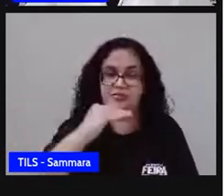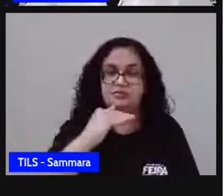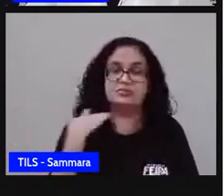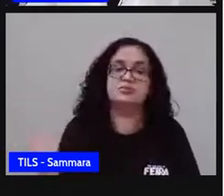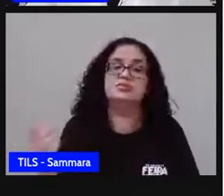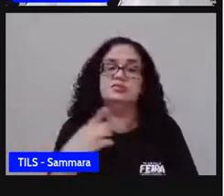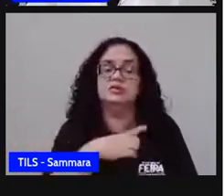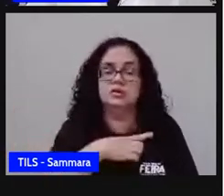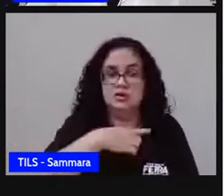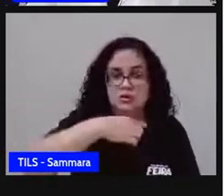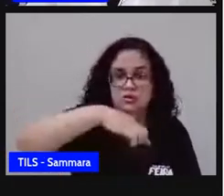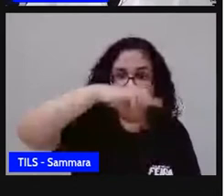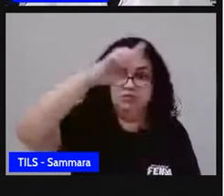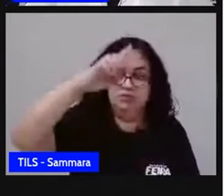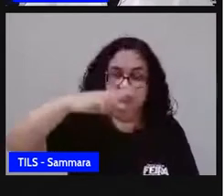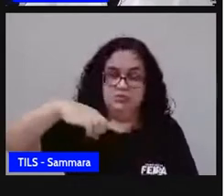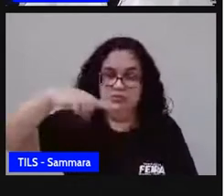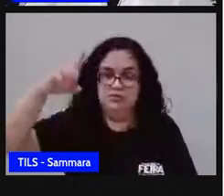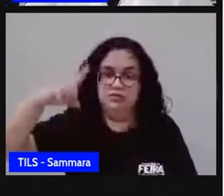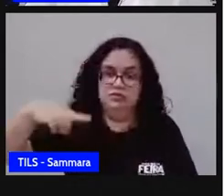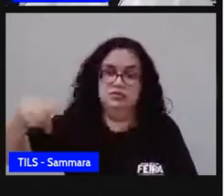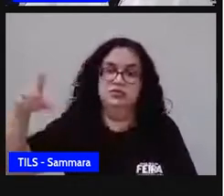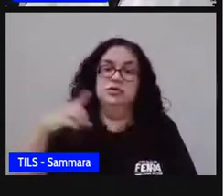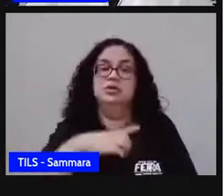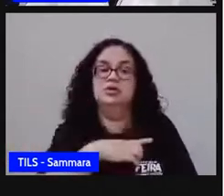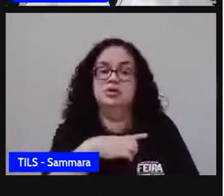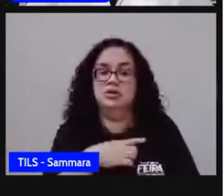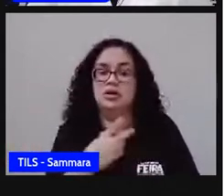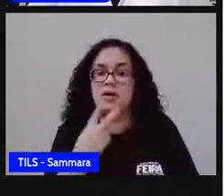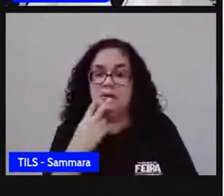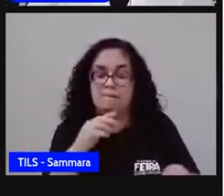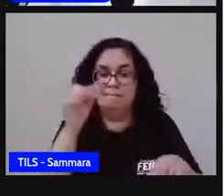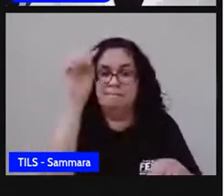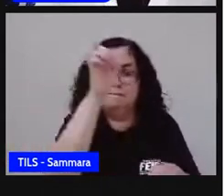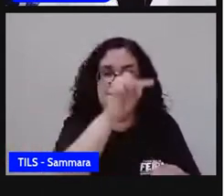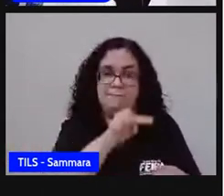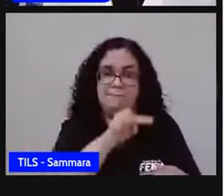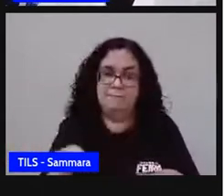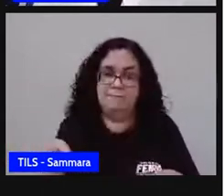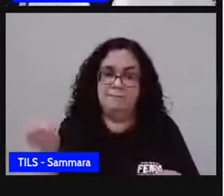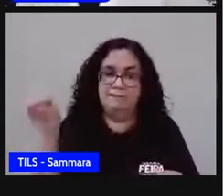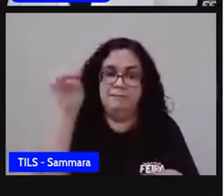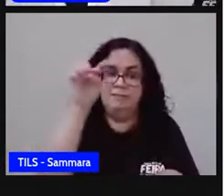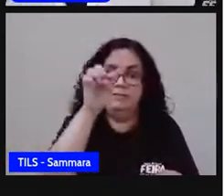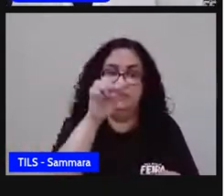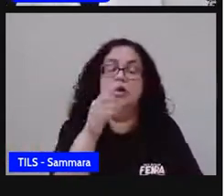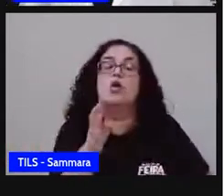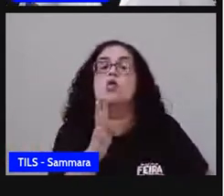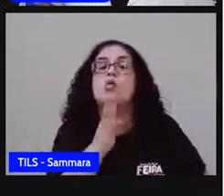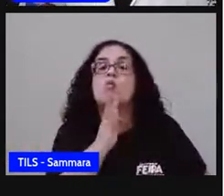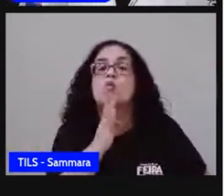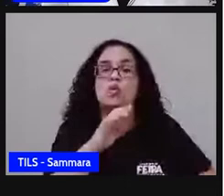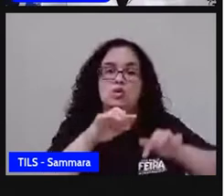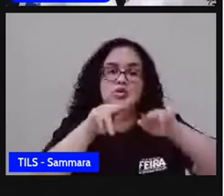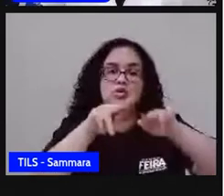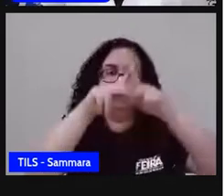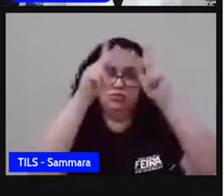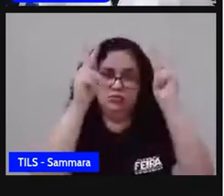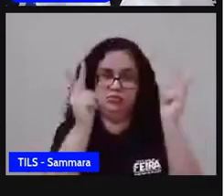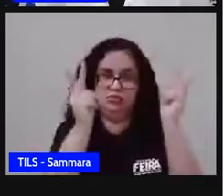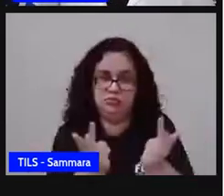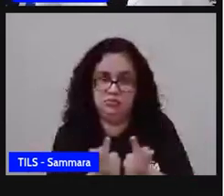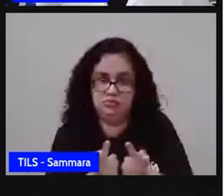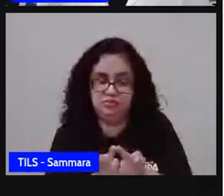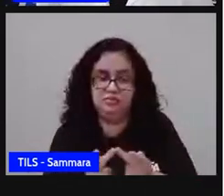Tem o gráfico de linhas. E tem o gráfico de setores, que é esse da bolinha, mais conhecido como gráfico de pizza,